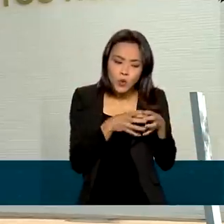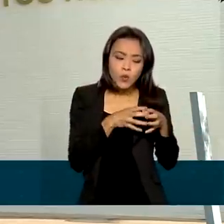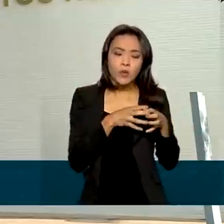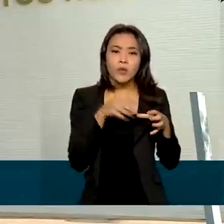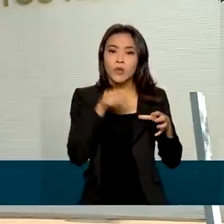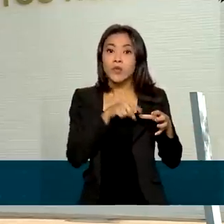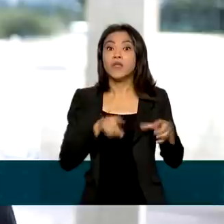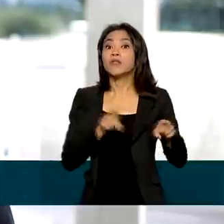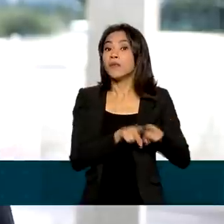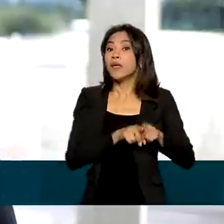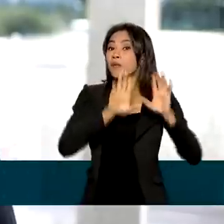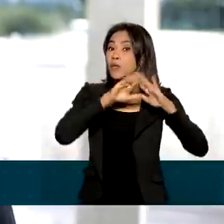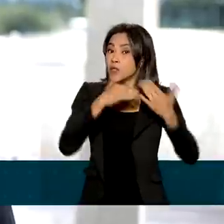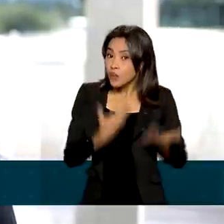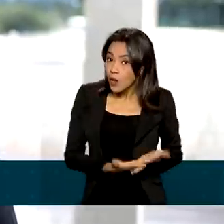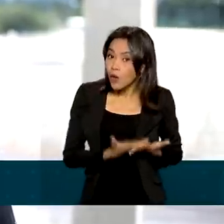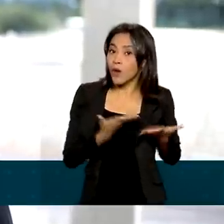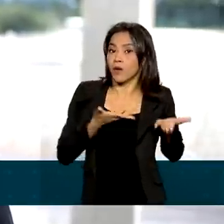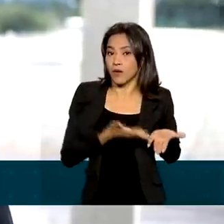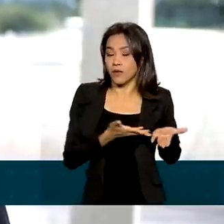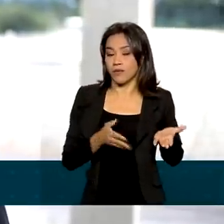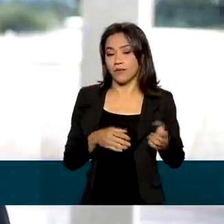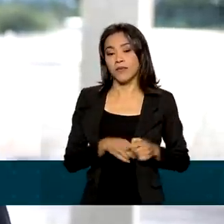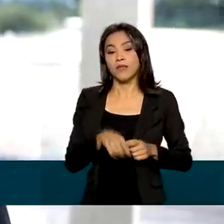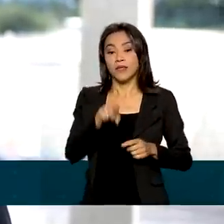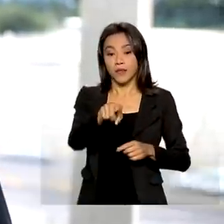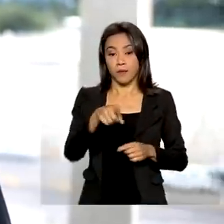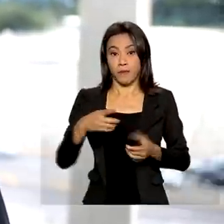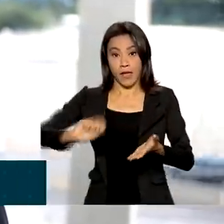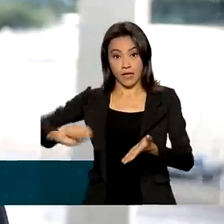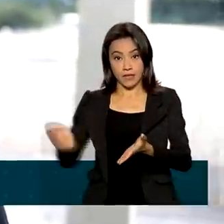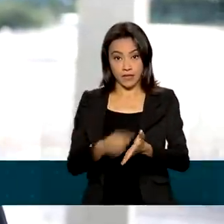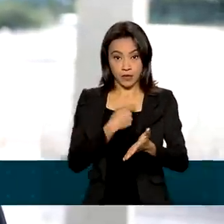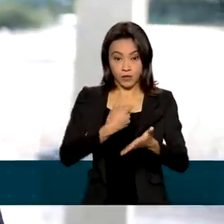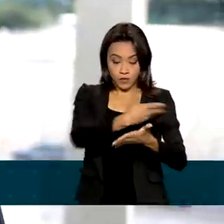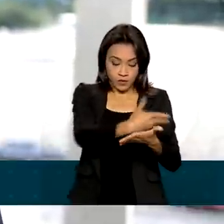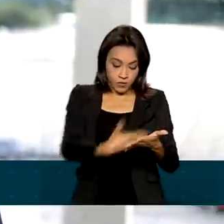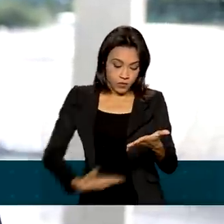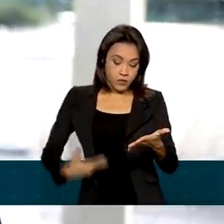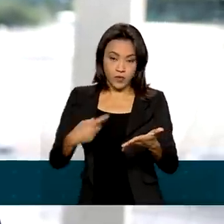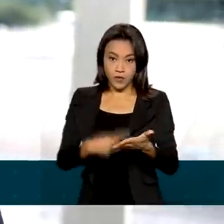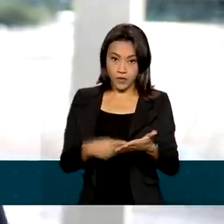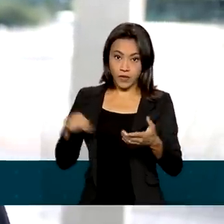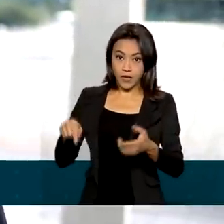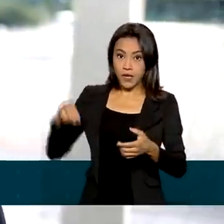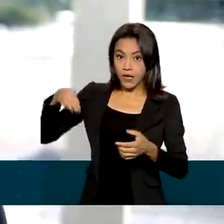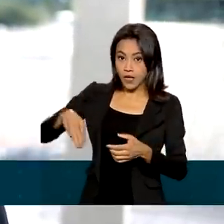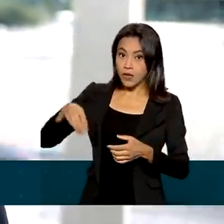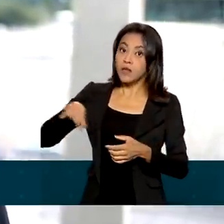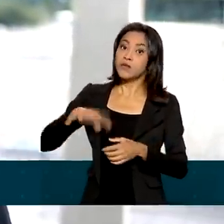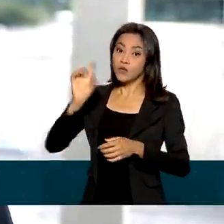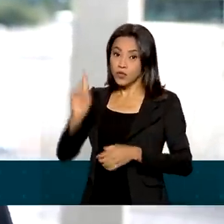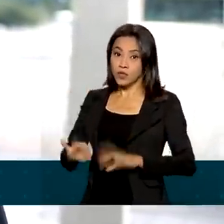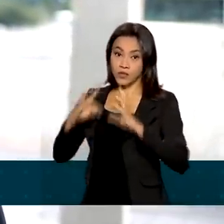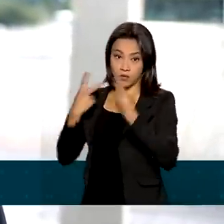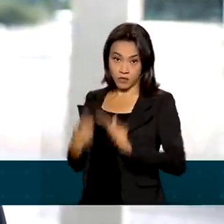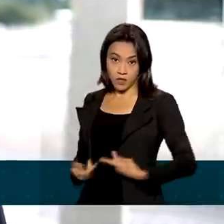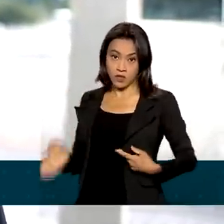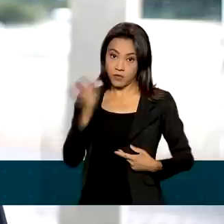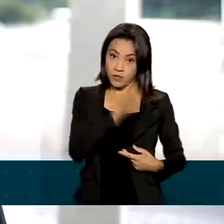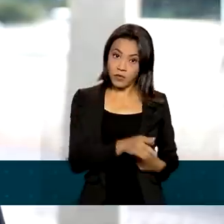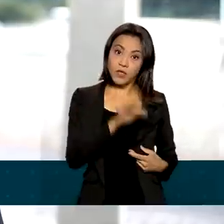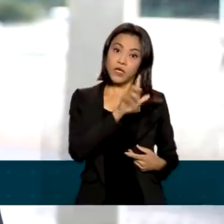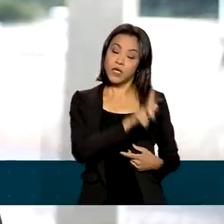Escola Federativa. A assinatura do Acordo de Cooperação Técnica entre o MMFDH e a SEGOV é um